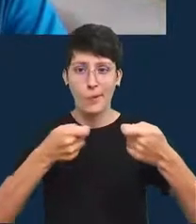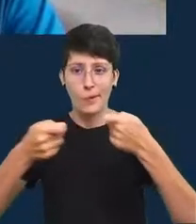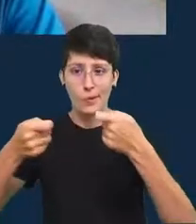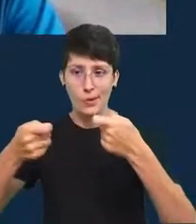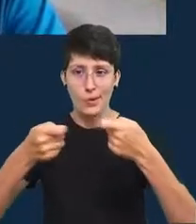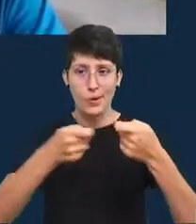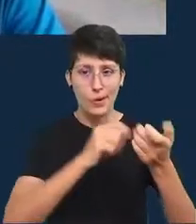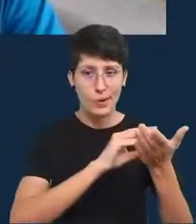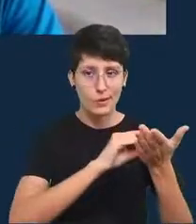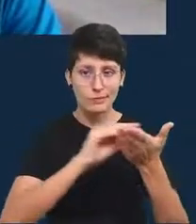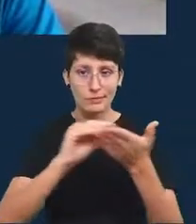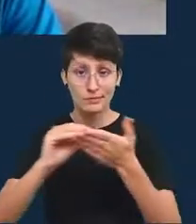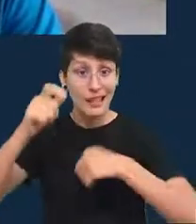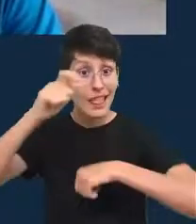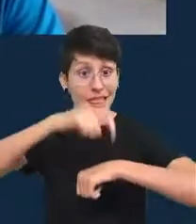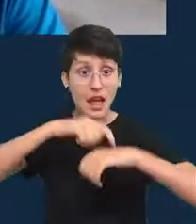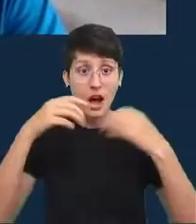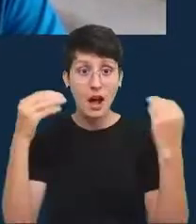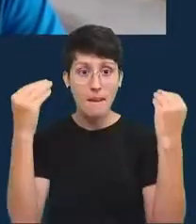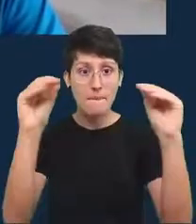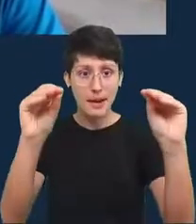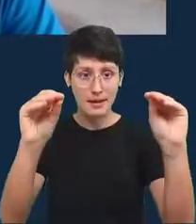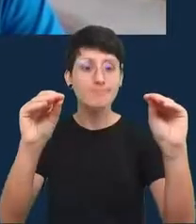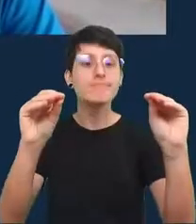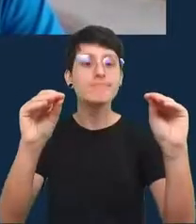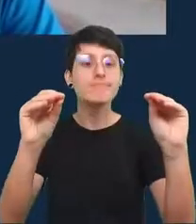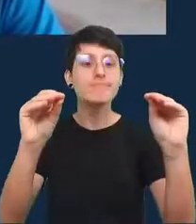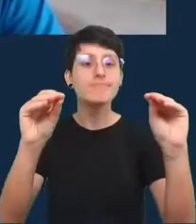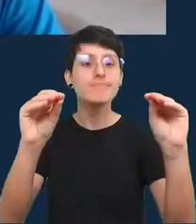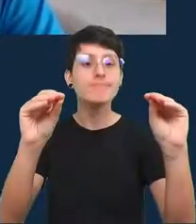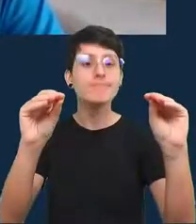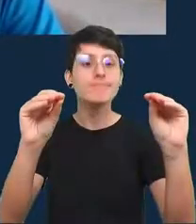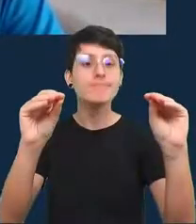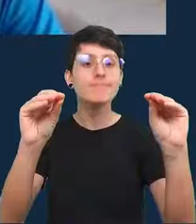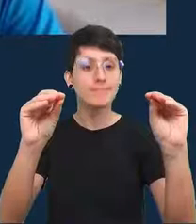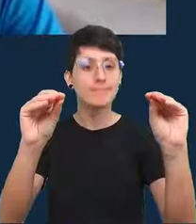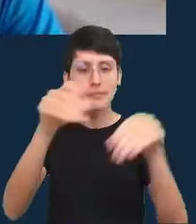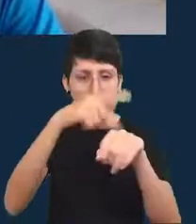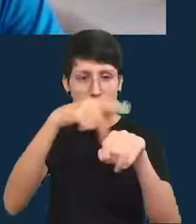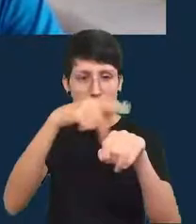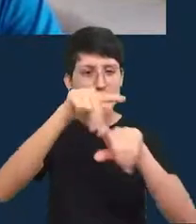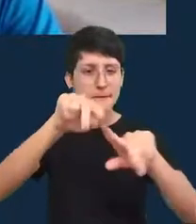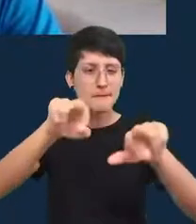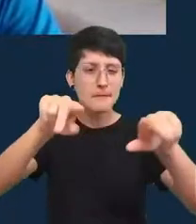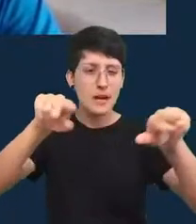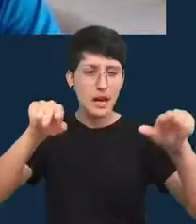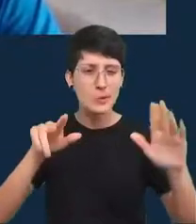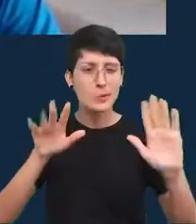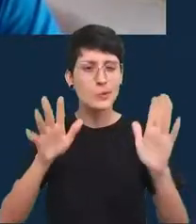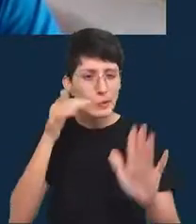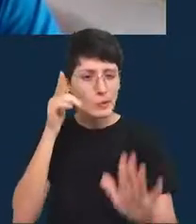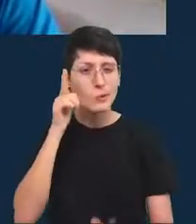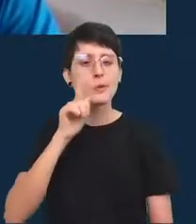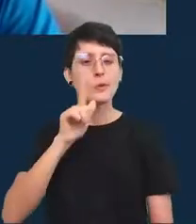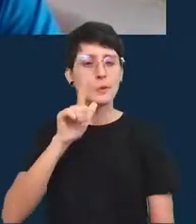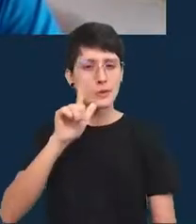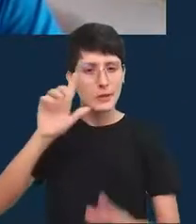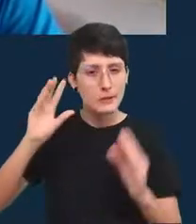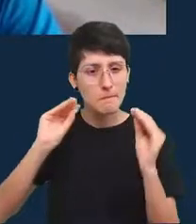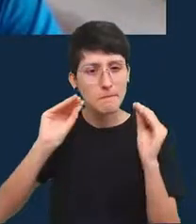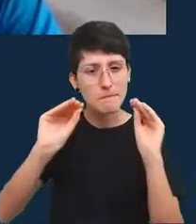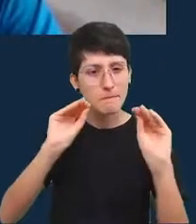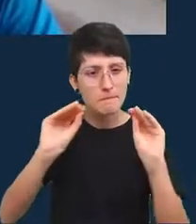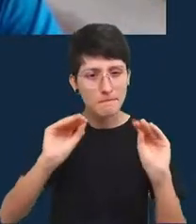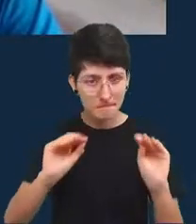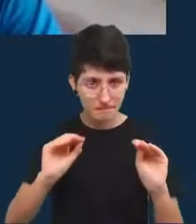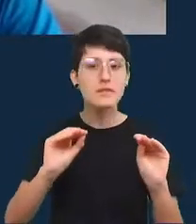aí a gente consegue adicionar vários países já conseguiu o que foi ótimo conseguimos adicionar dados oficiais de